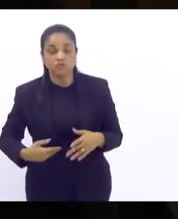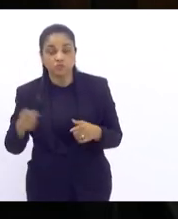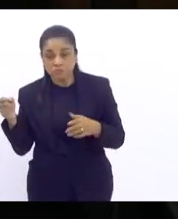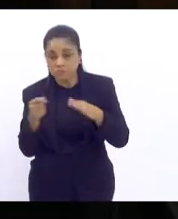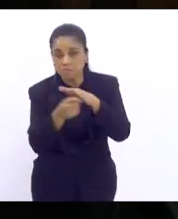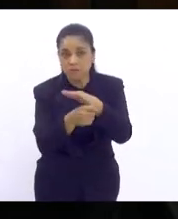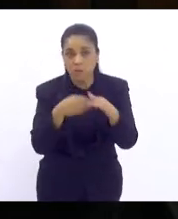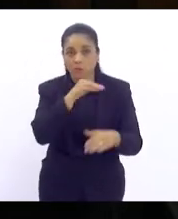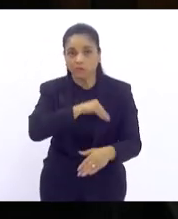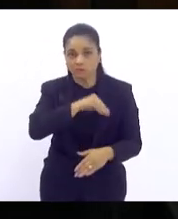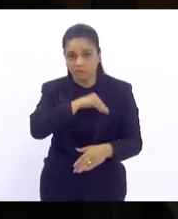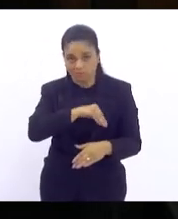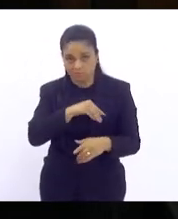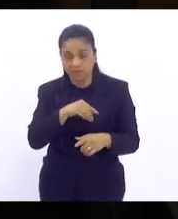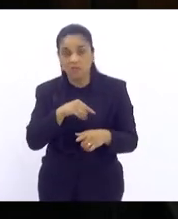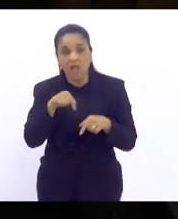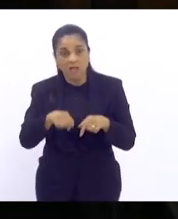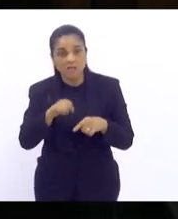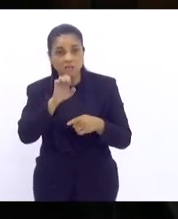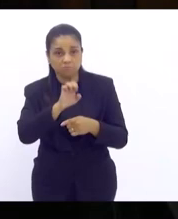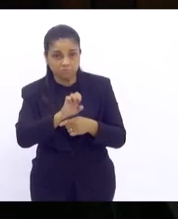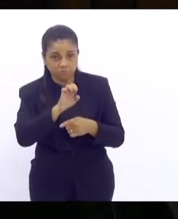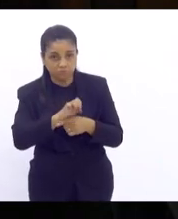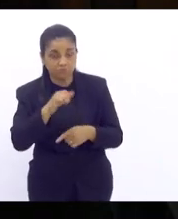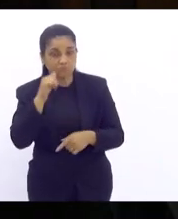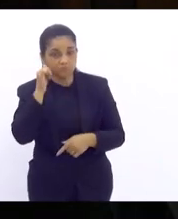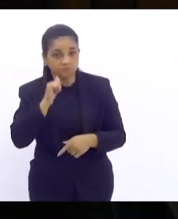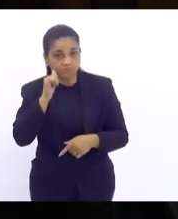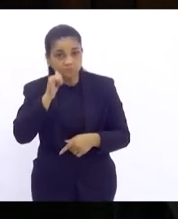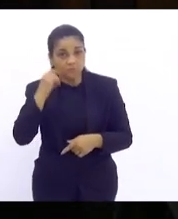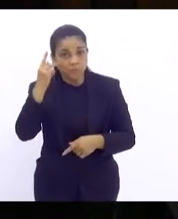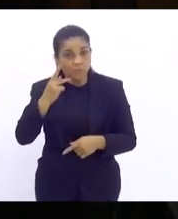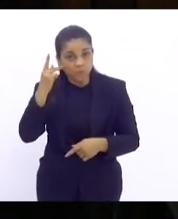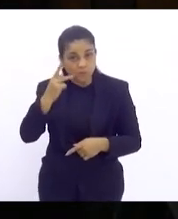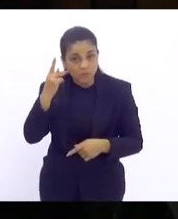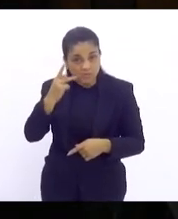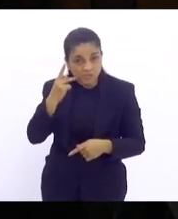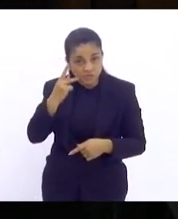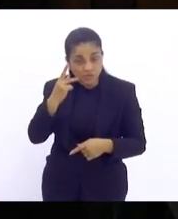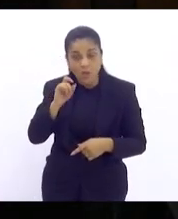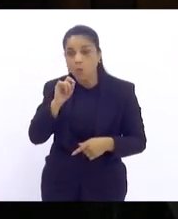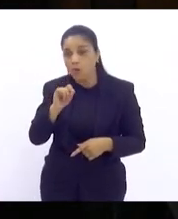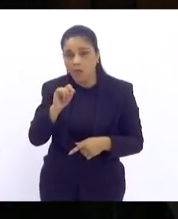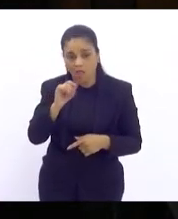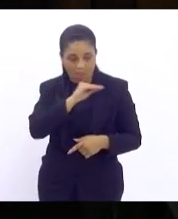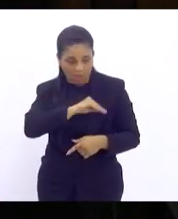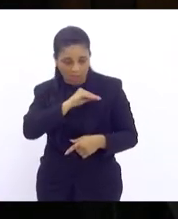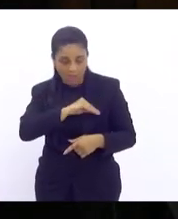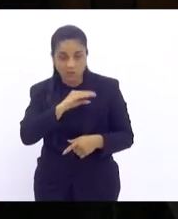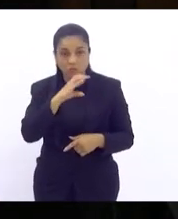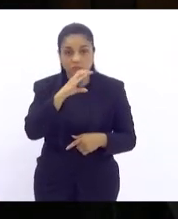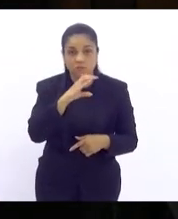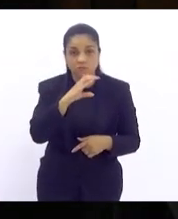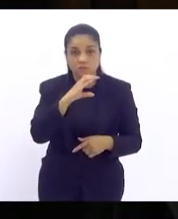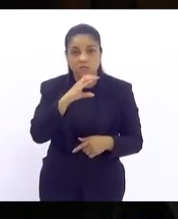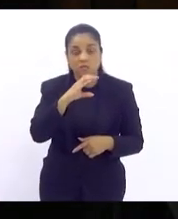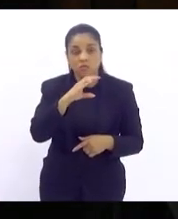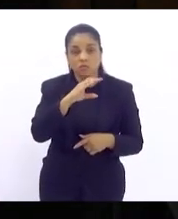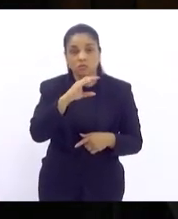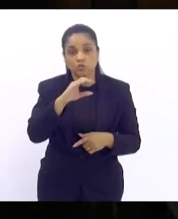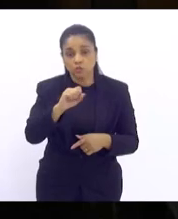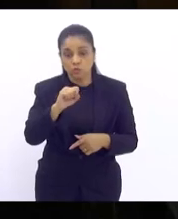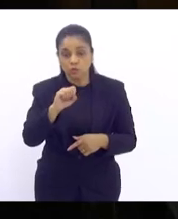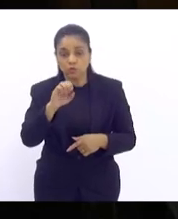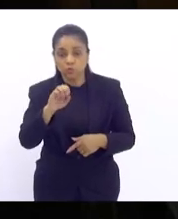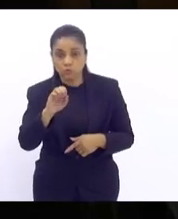política pública que existe no Rio de Janeiro de distribuição de renda é o Super RJ mas ele não está sendo entregue e